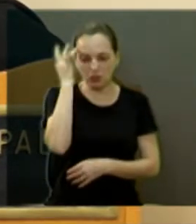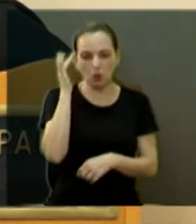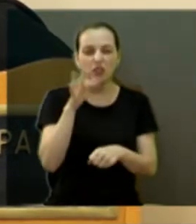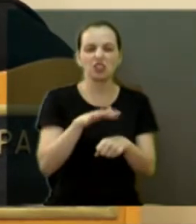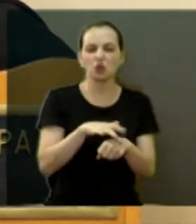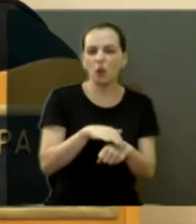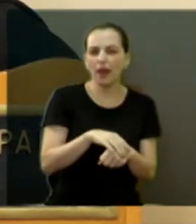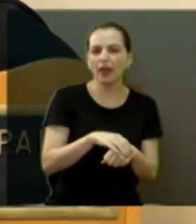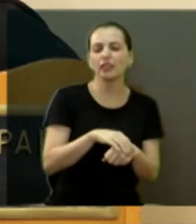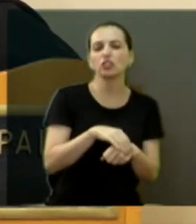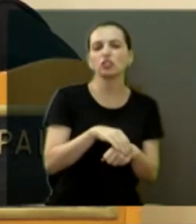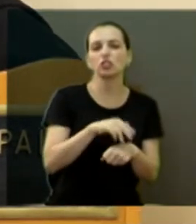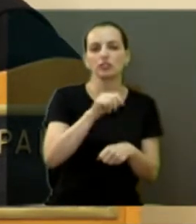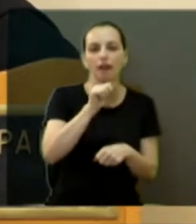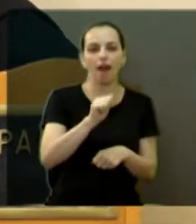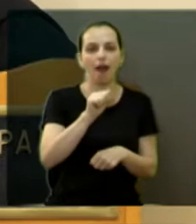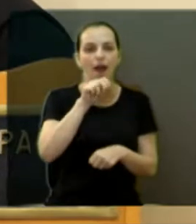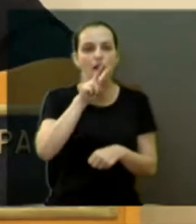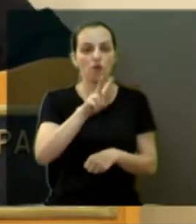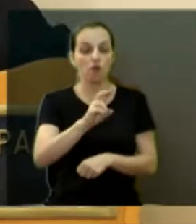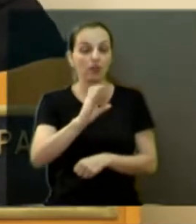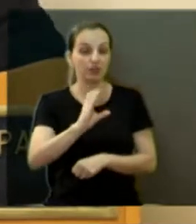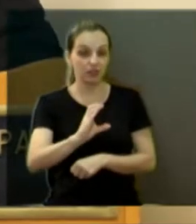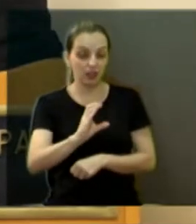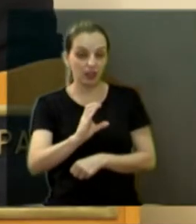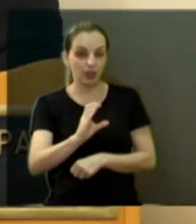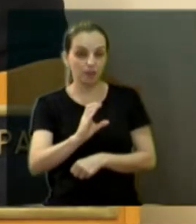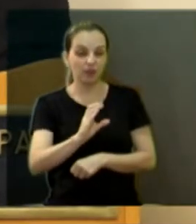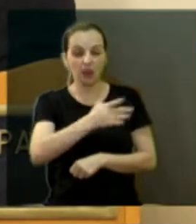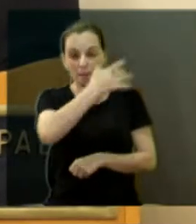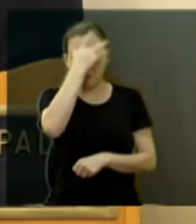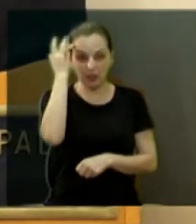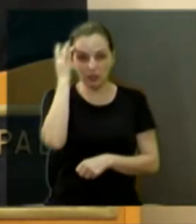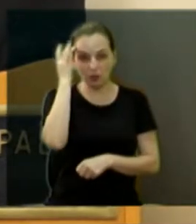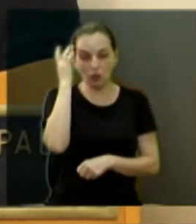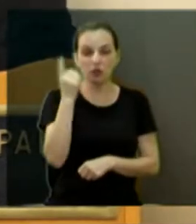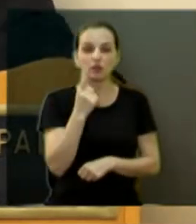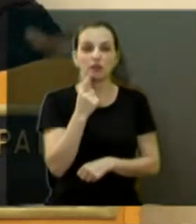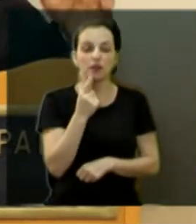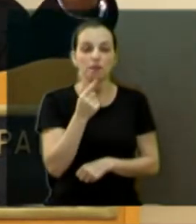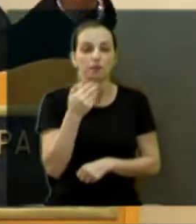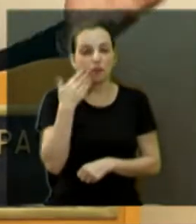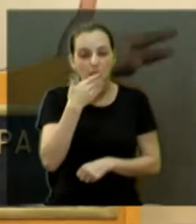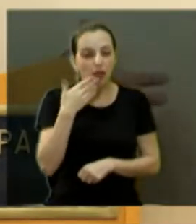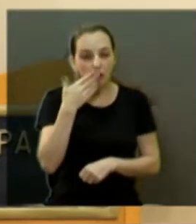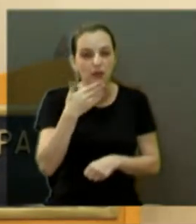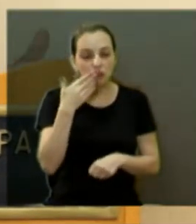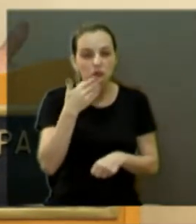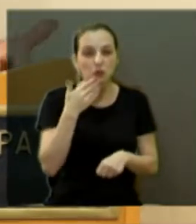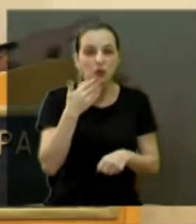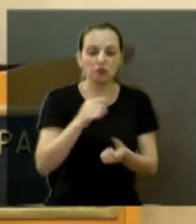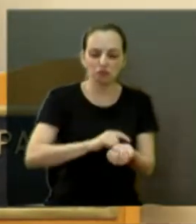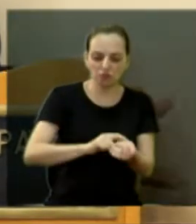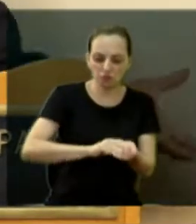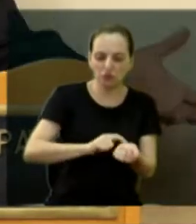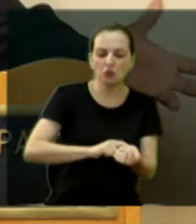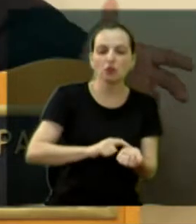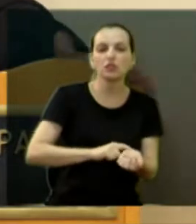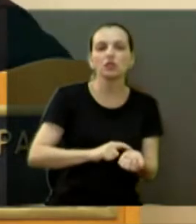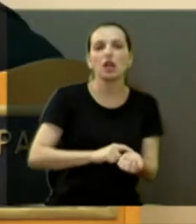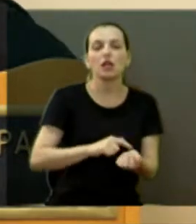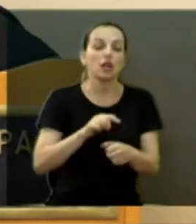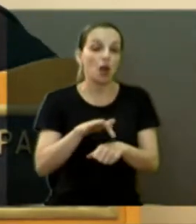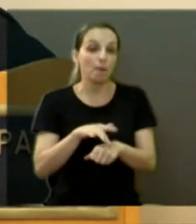gente com diabetes. Inclusive, a diabetes até mata, viu? Diabetes cega, diabetes... Você sabe que é uma doença que não tem cura.